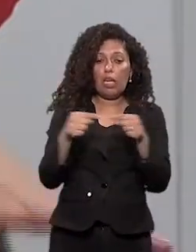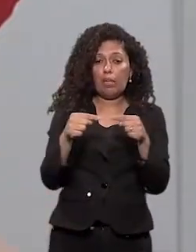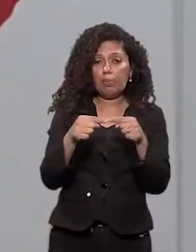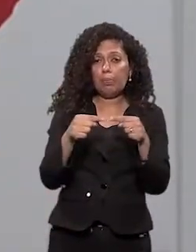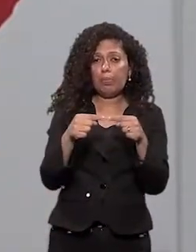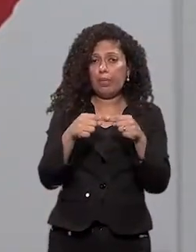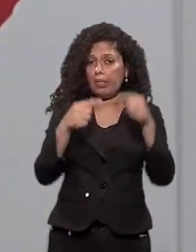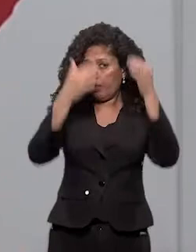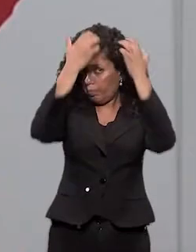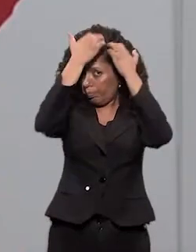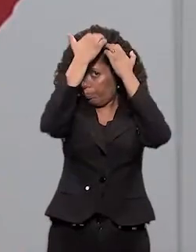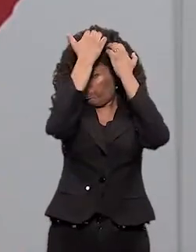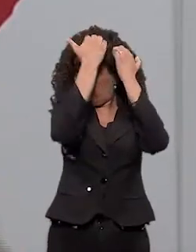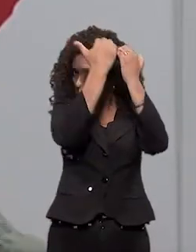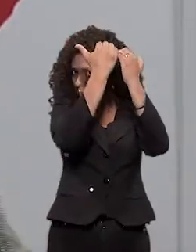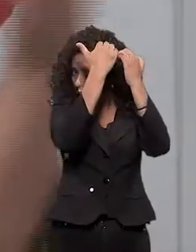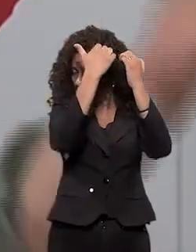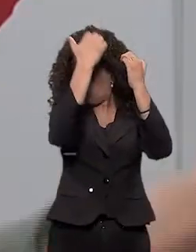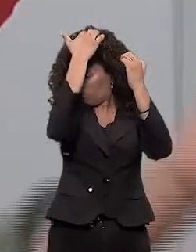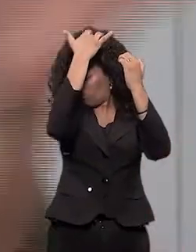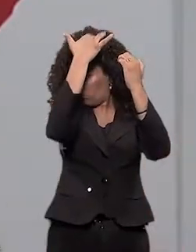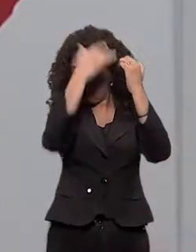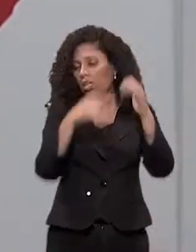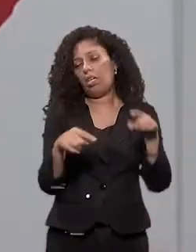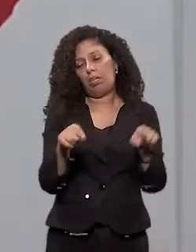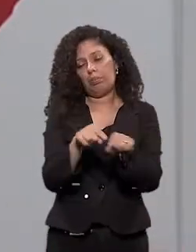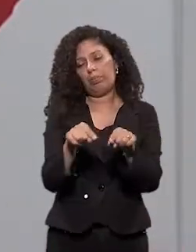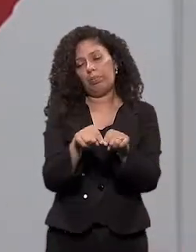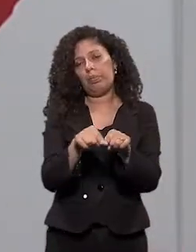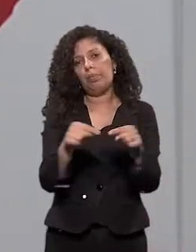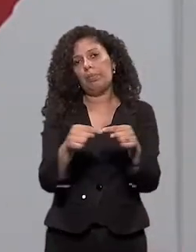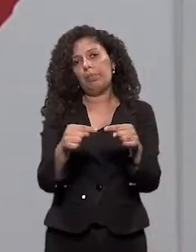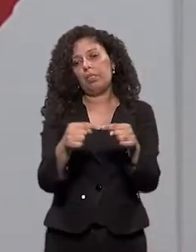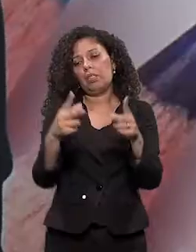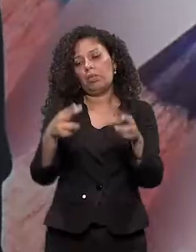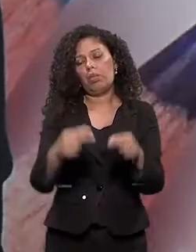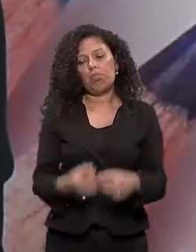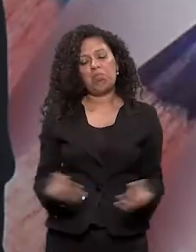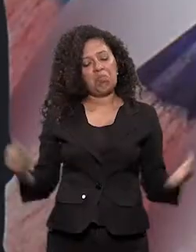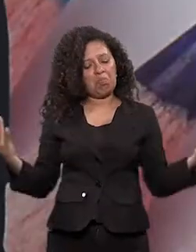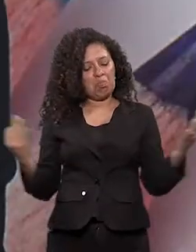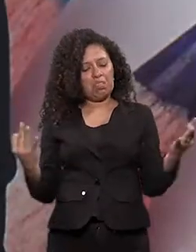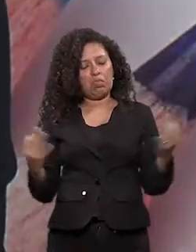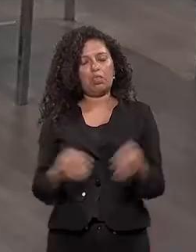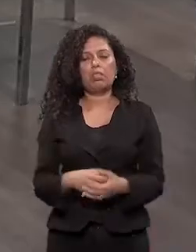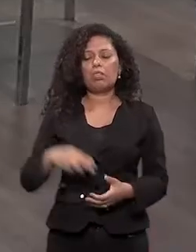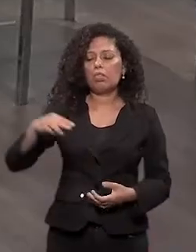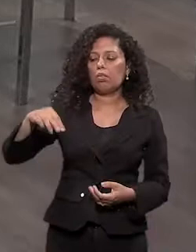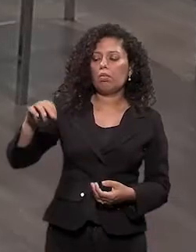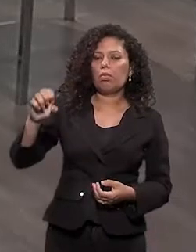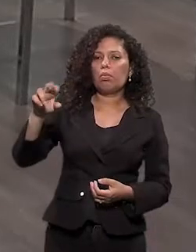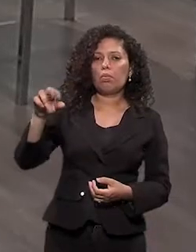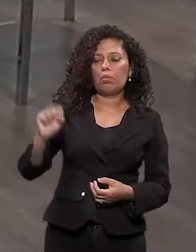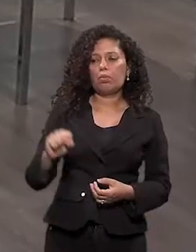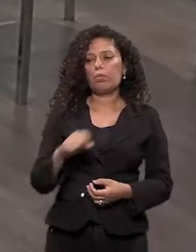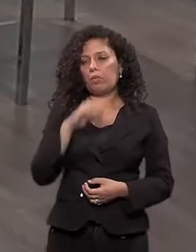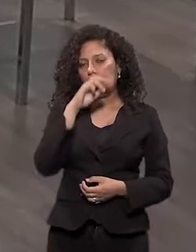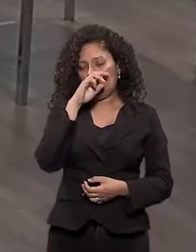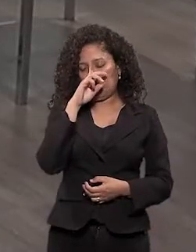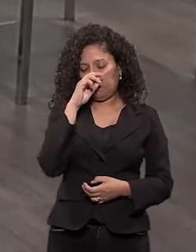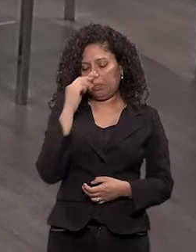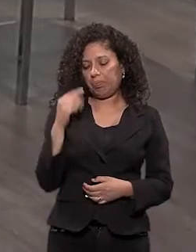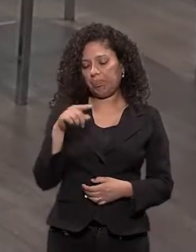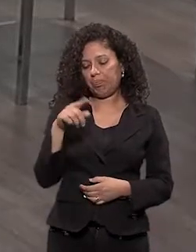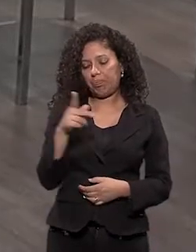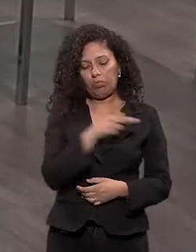cérebro. Então também vai contribuir na fala, no desenvolvimento da fala. Perfeito, Matheus. É, inclusive, tanto